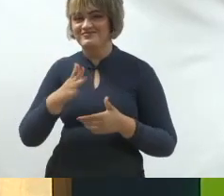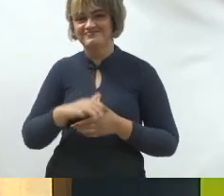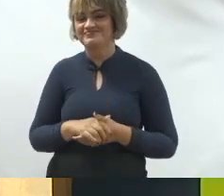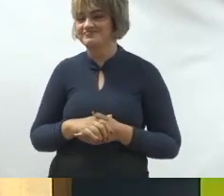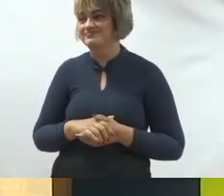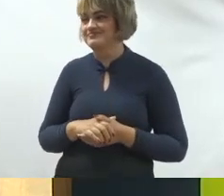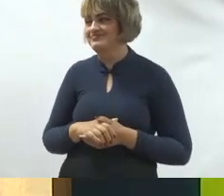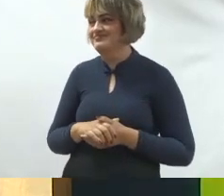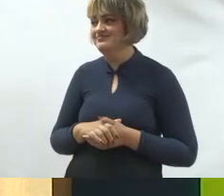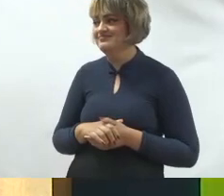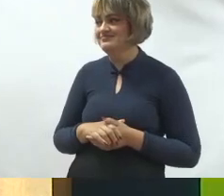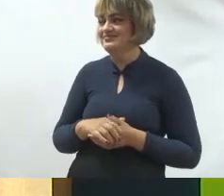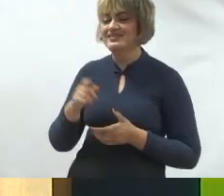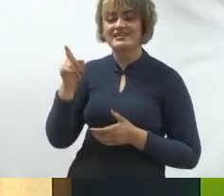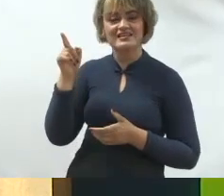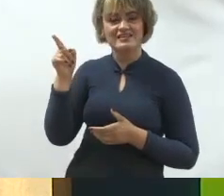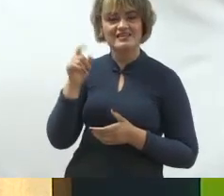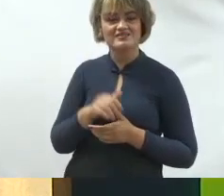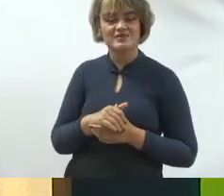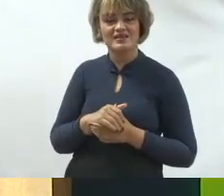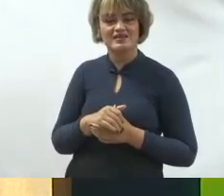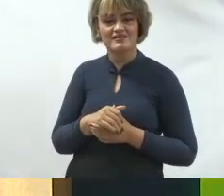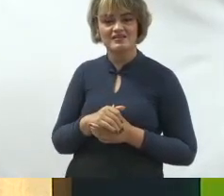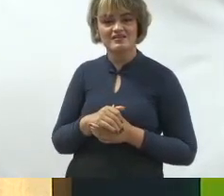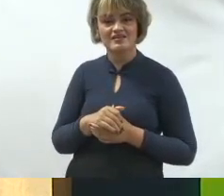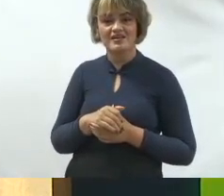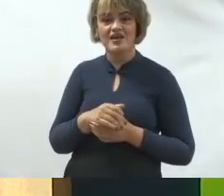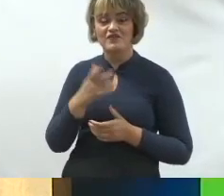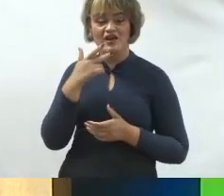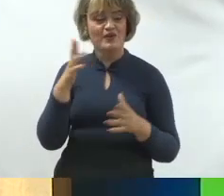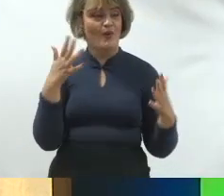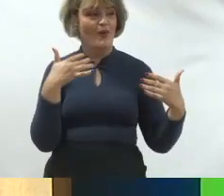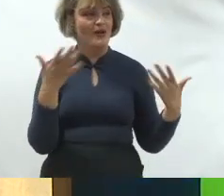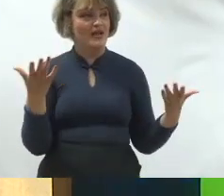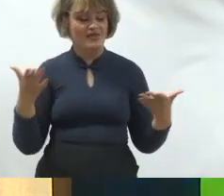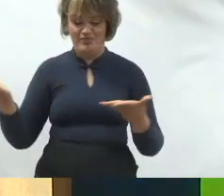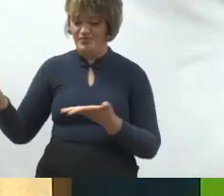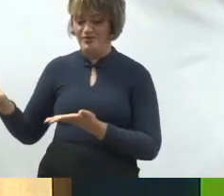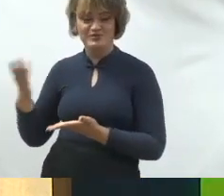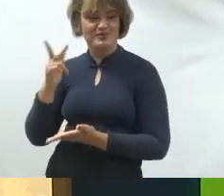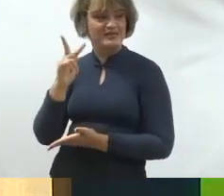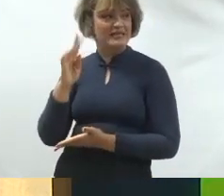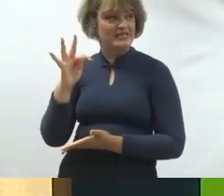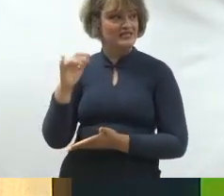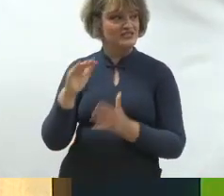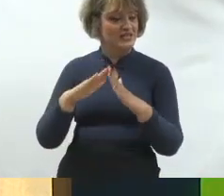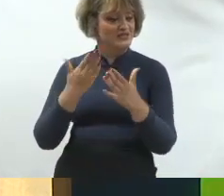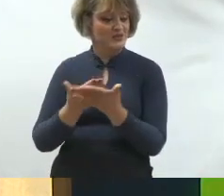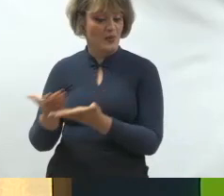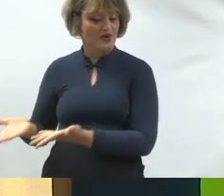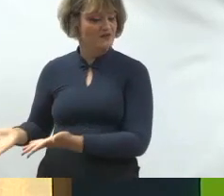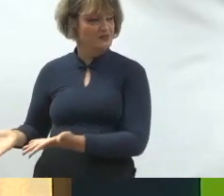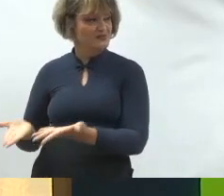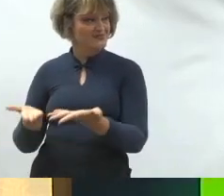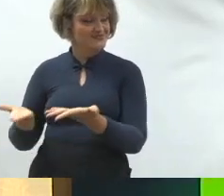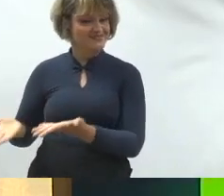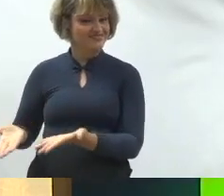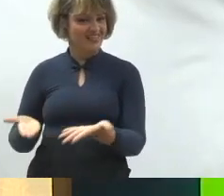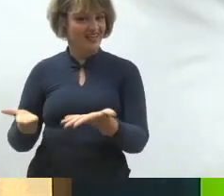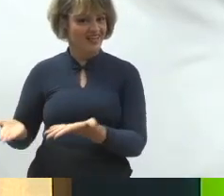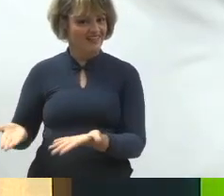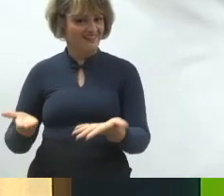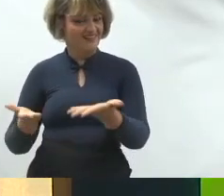Isso tem muito mais valor do que se aparecesse o Eduardo Paz. Gente, olha só o nosso press kit escolar desse ano. Vamos fornecer dois cadernos capa dura,